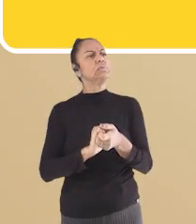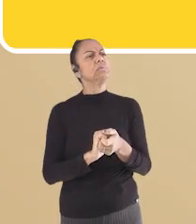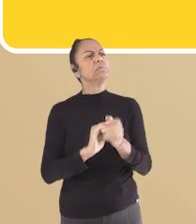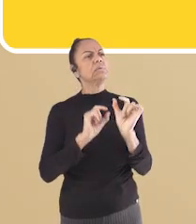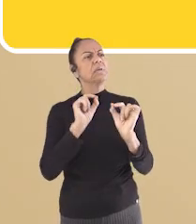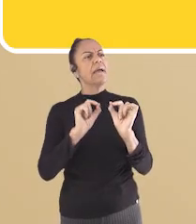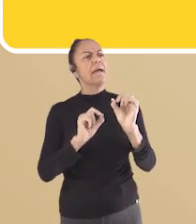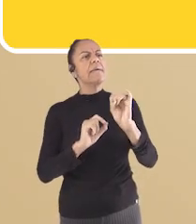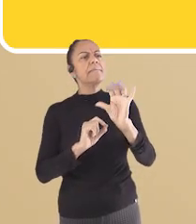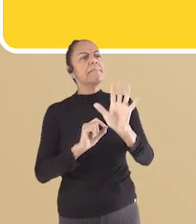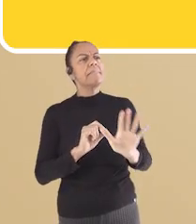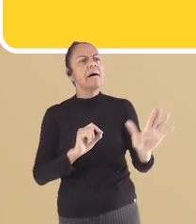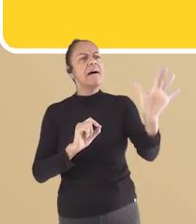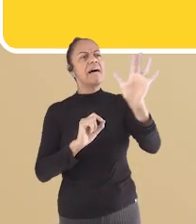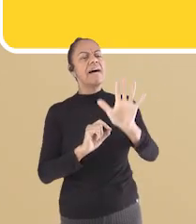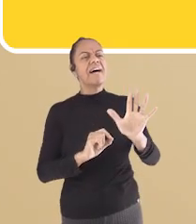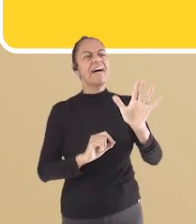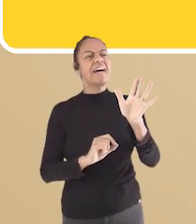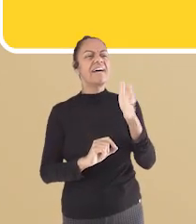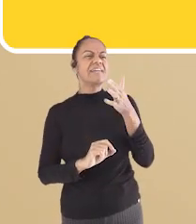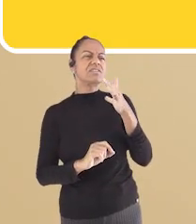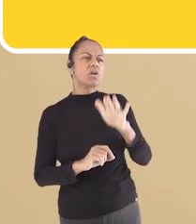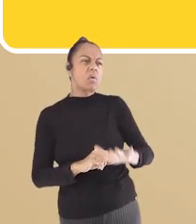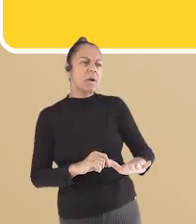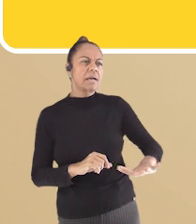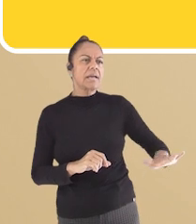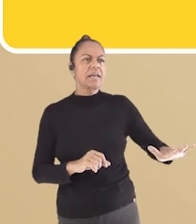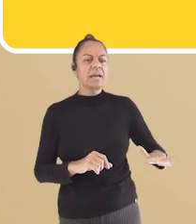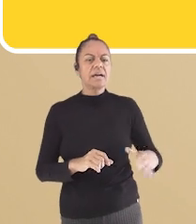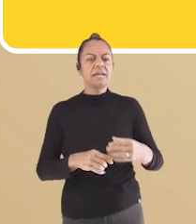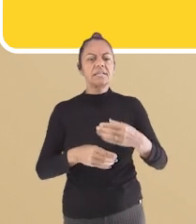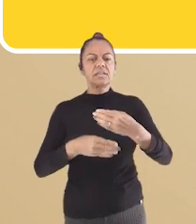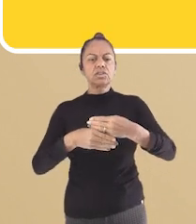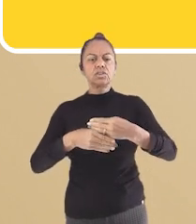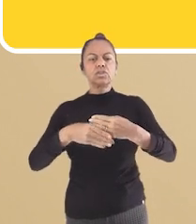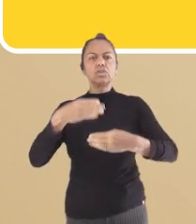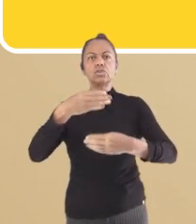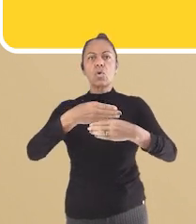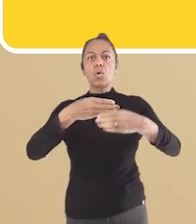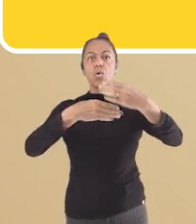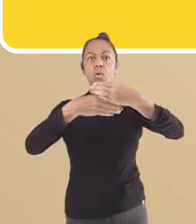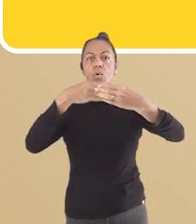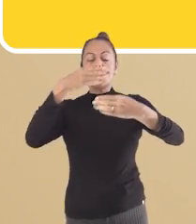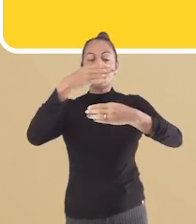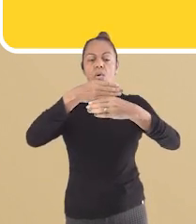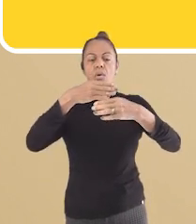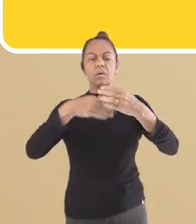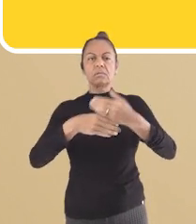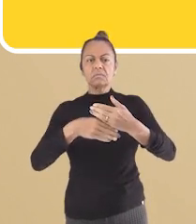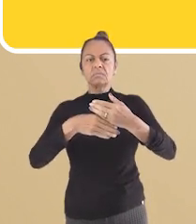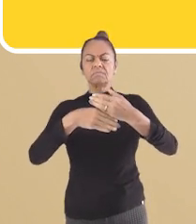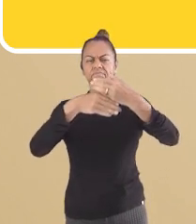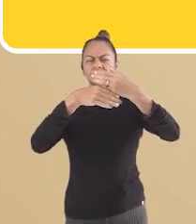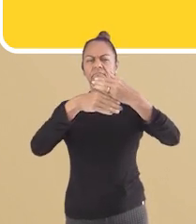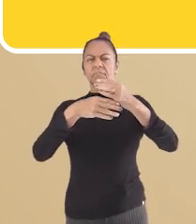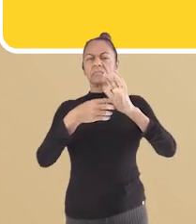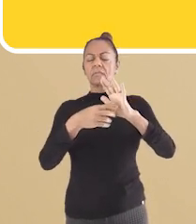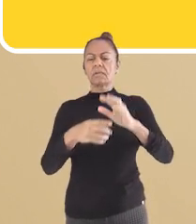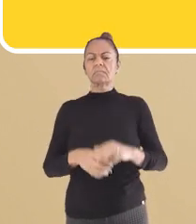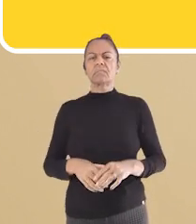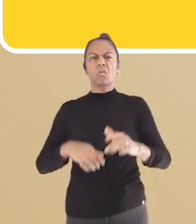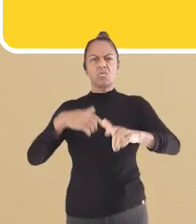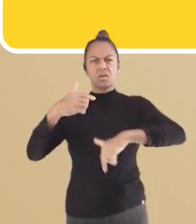Observe bem esse anúncio. Temos a imagem de uma criança segurando alguns tijolos e abaixo está